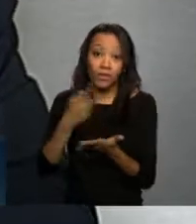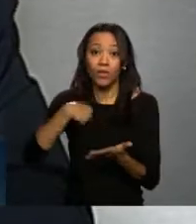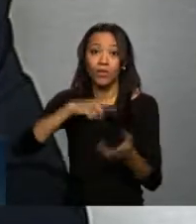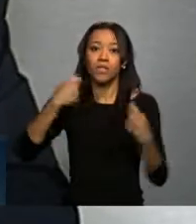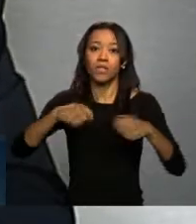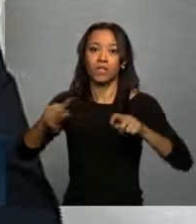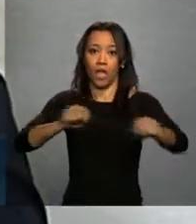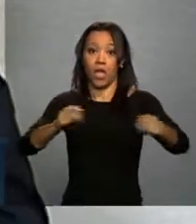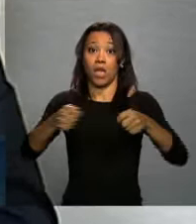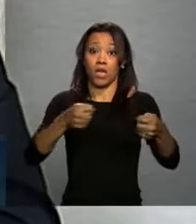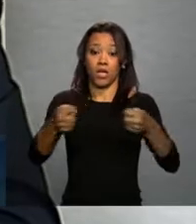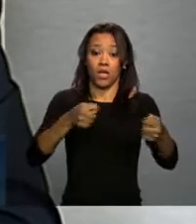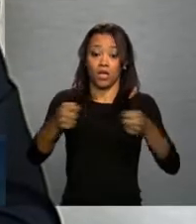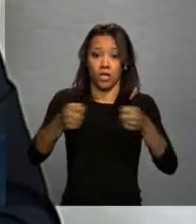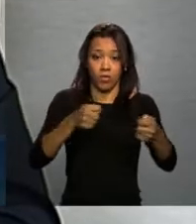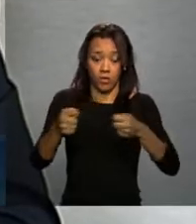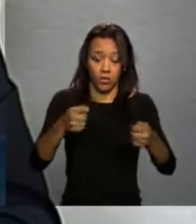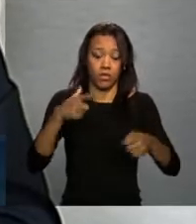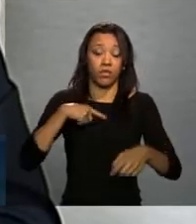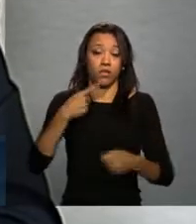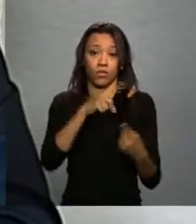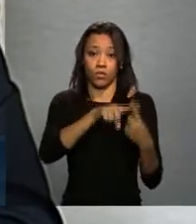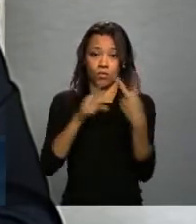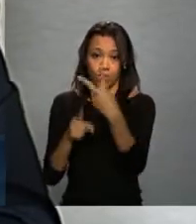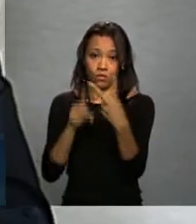em relação a essas duas missões.